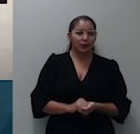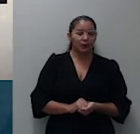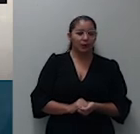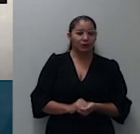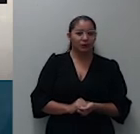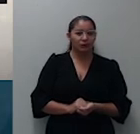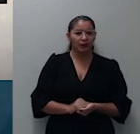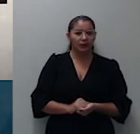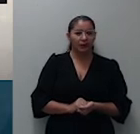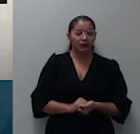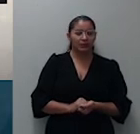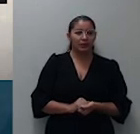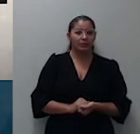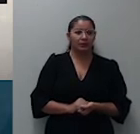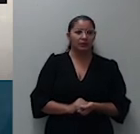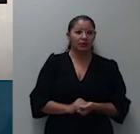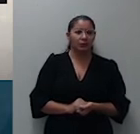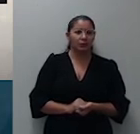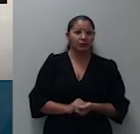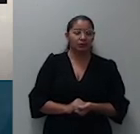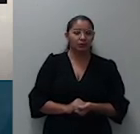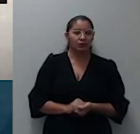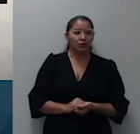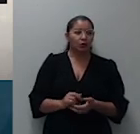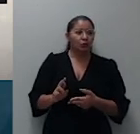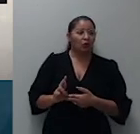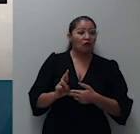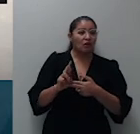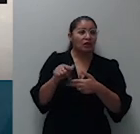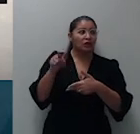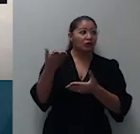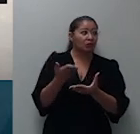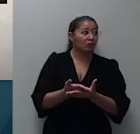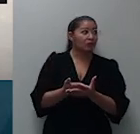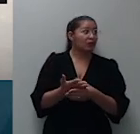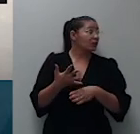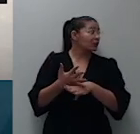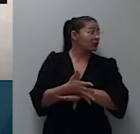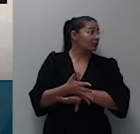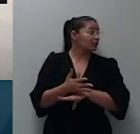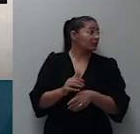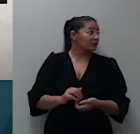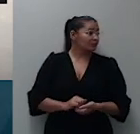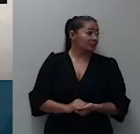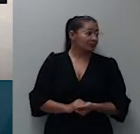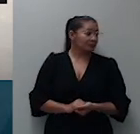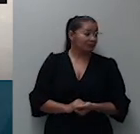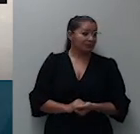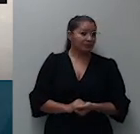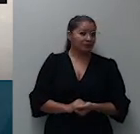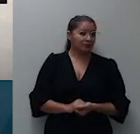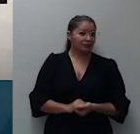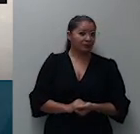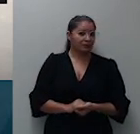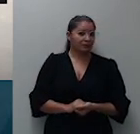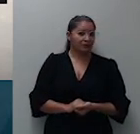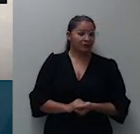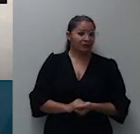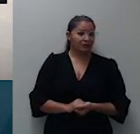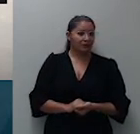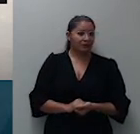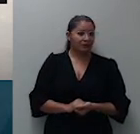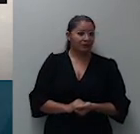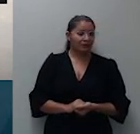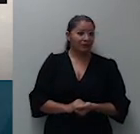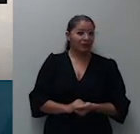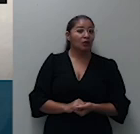que o recorrido ingressou alguma oposição? de acordo